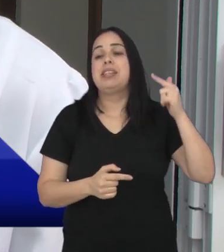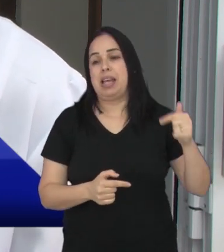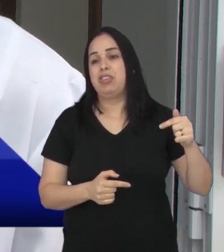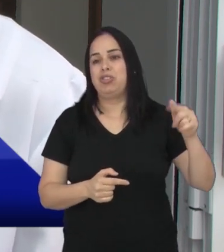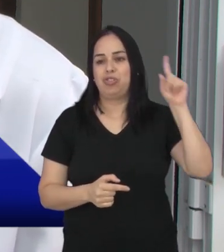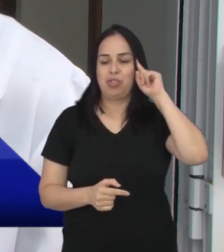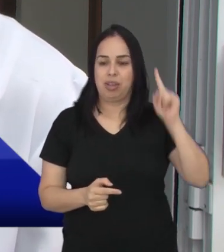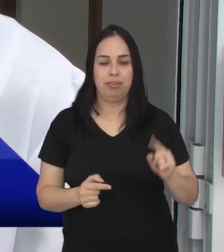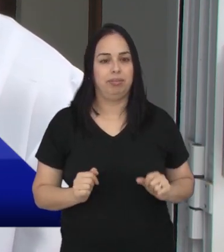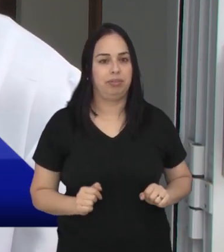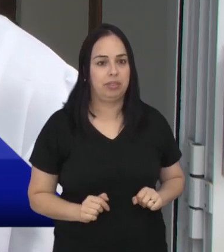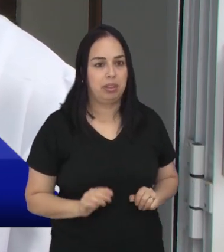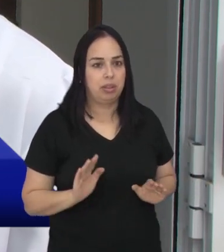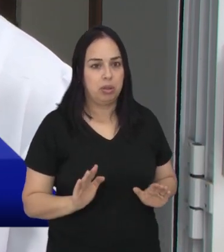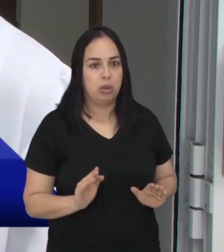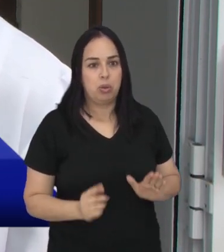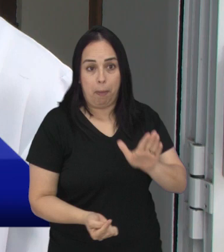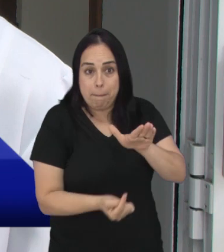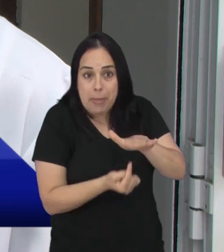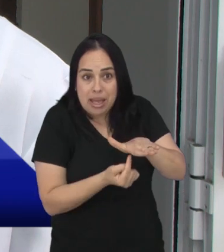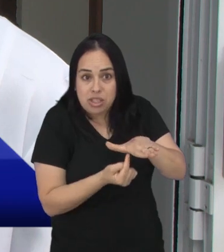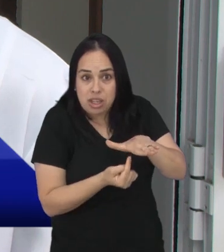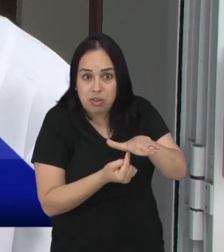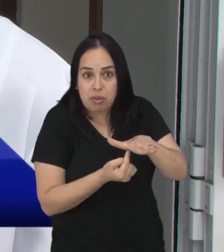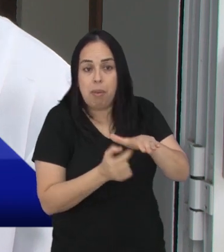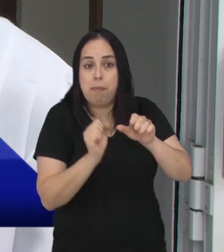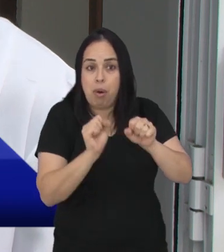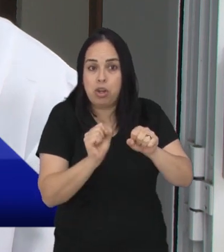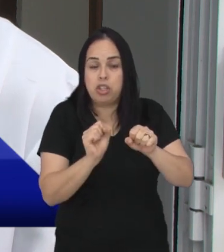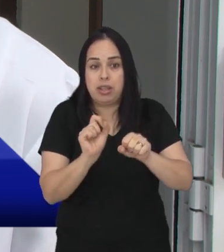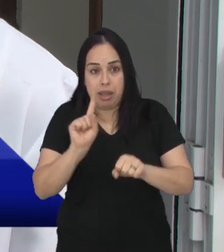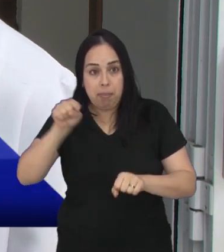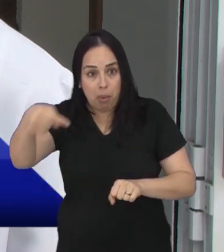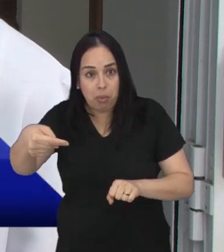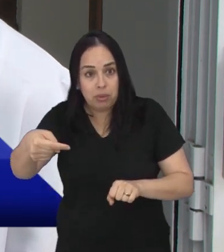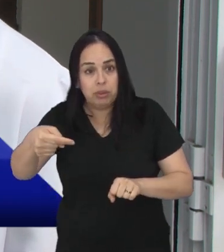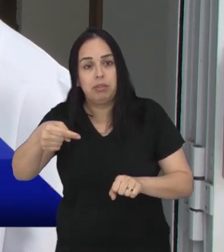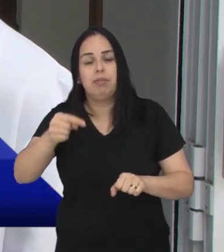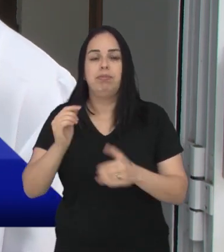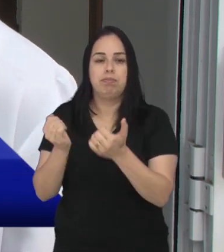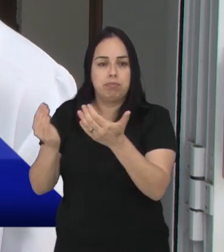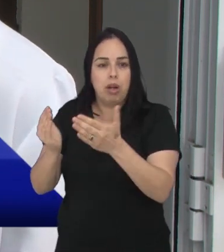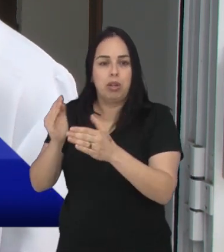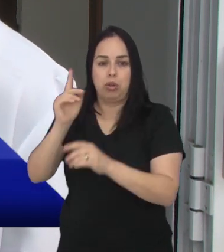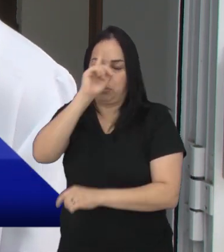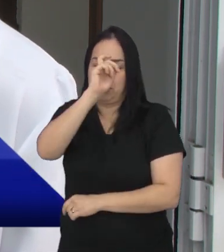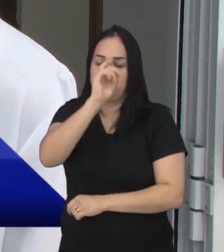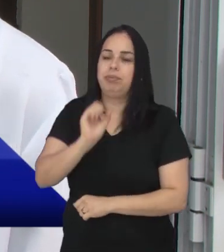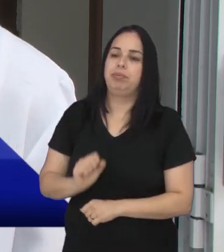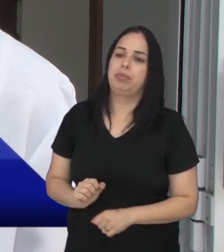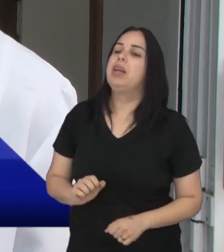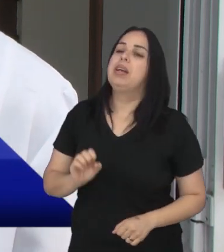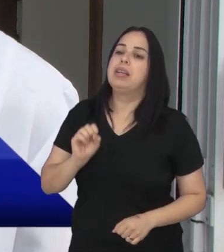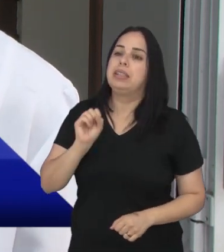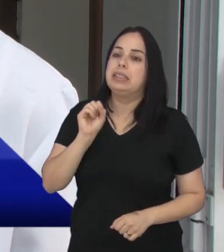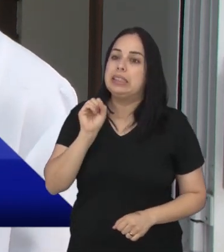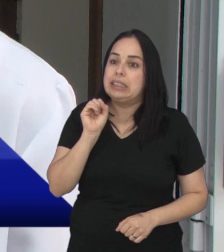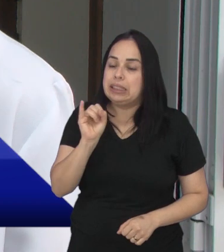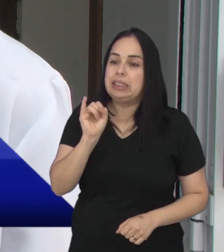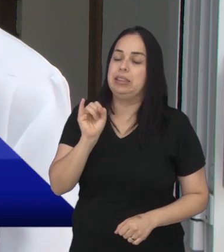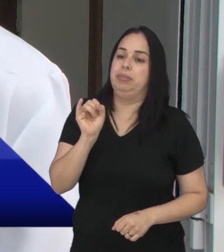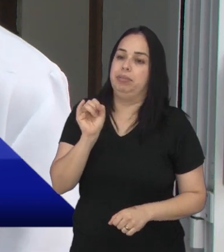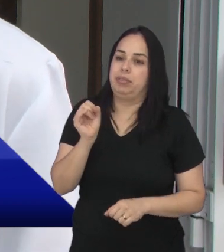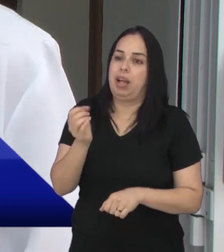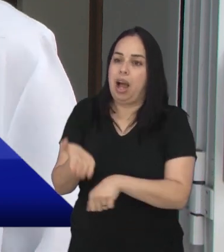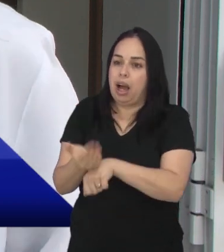criança. O teste do pezinho é o único que não é feito no hospital, tem algum motivo, doutora? É que a gente sabe que